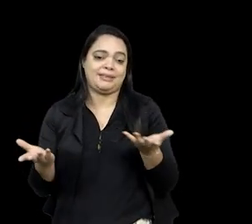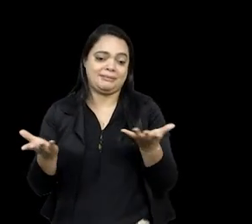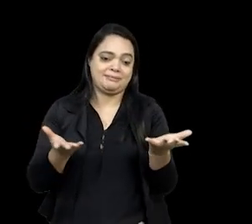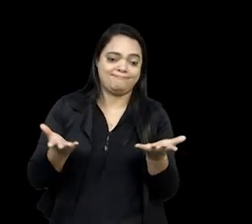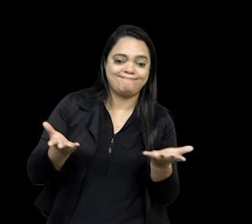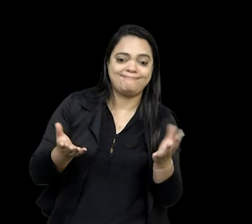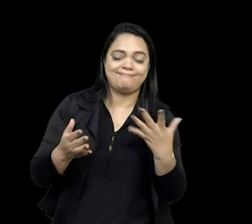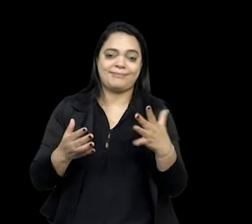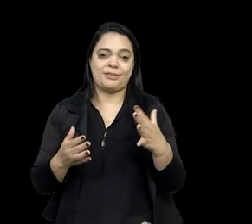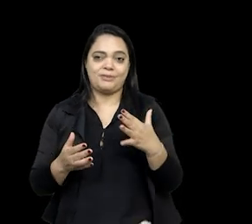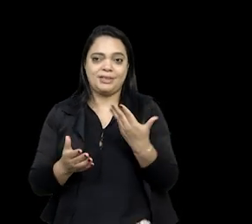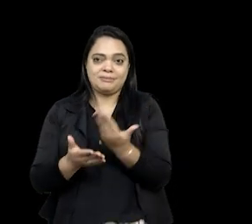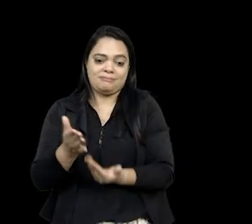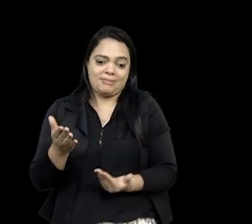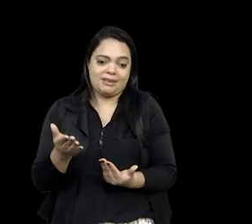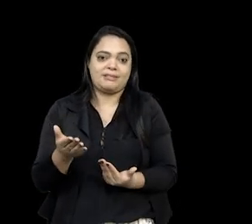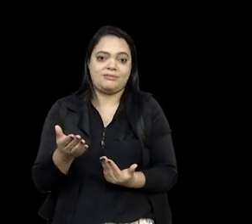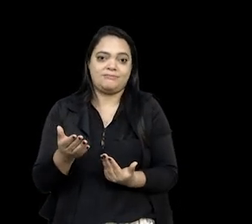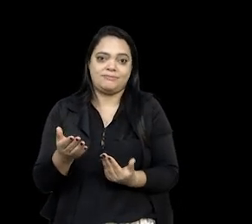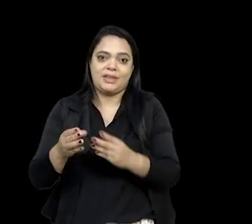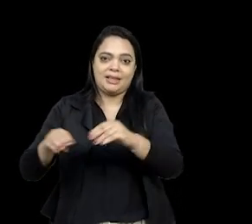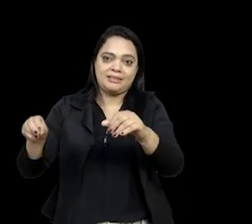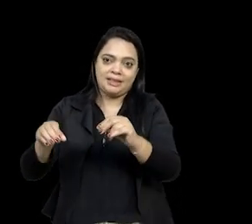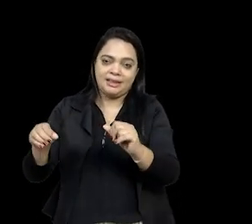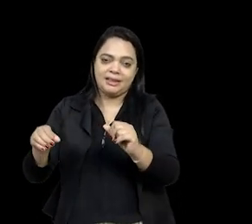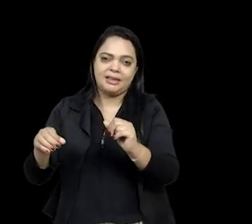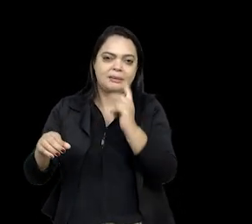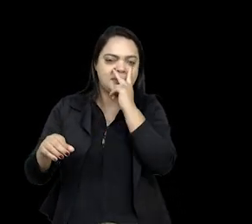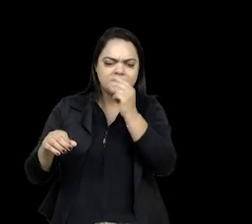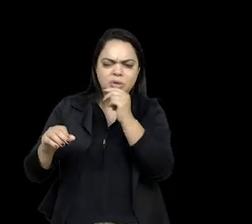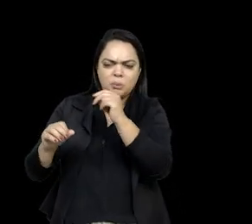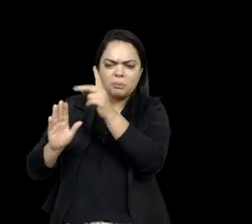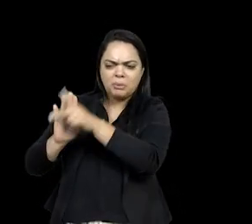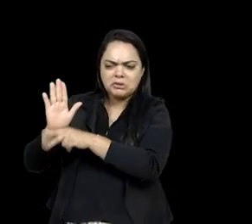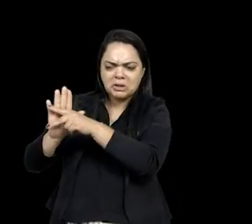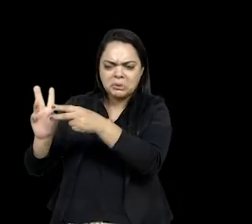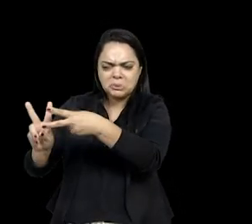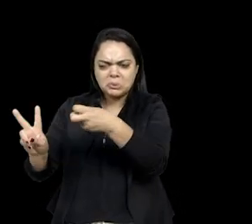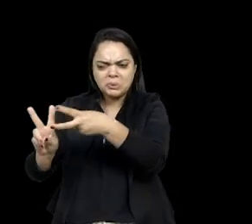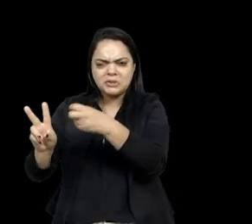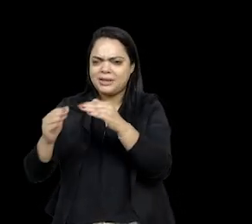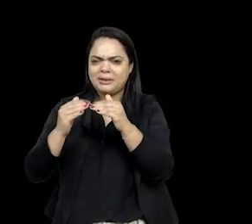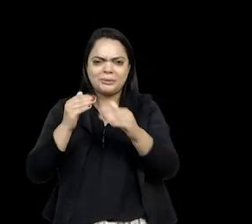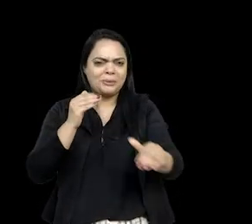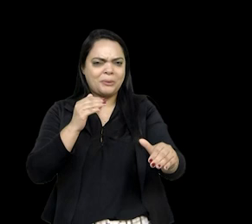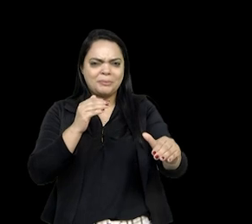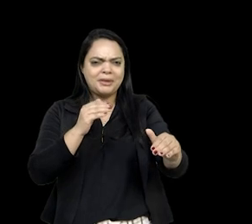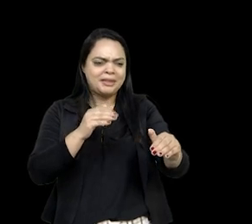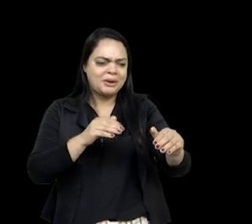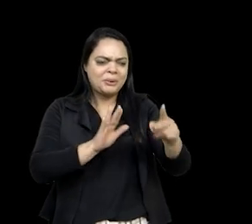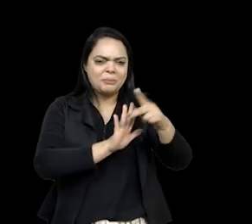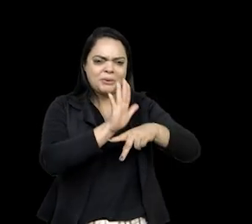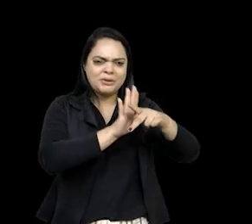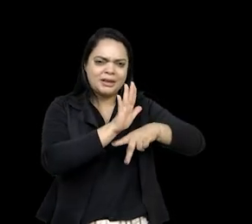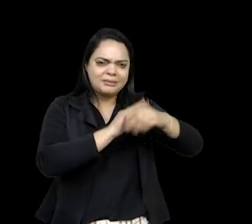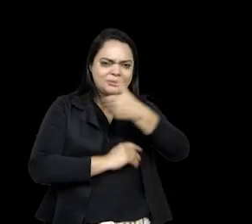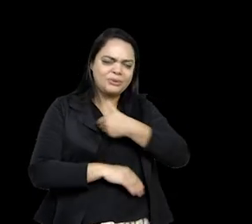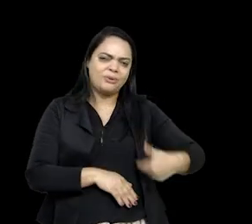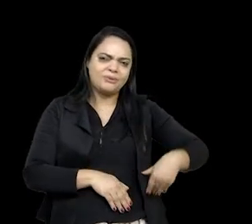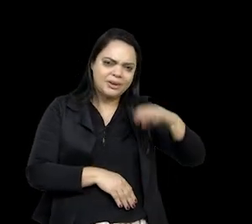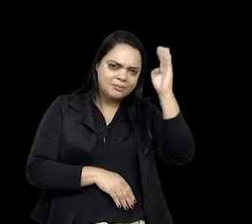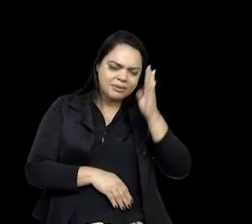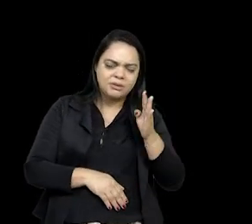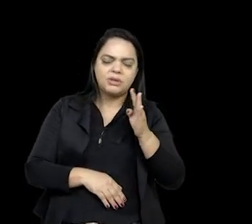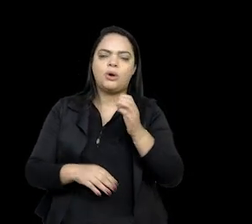projetos de futuro distoram do projeto do Estado-nação. Então, quando o Brasil é criado, na Carta Autorgada de